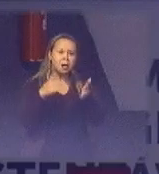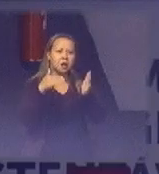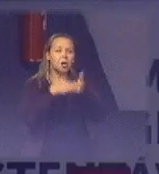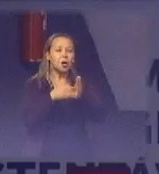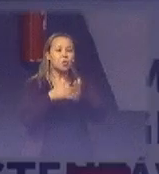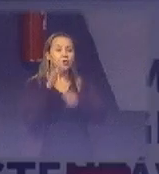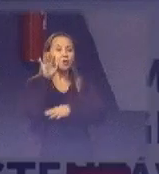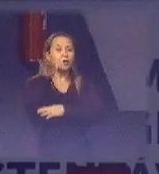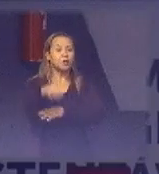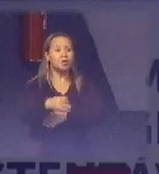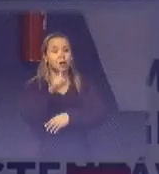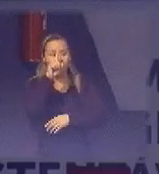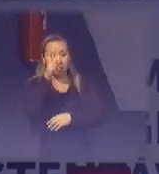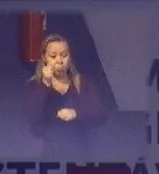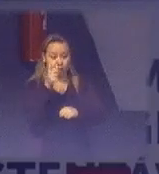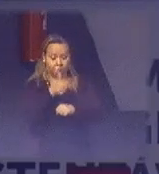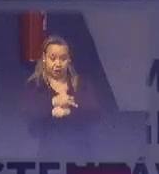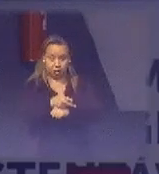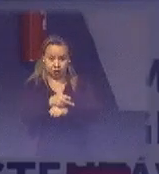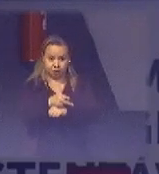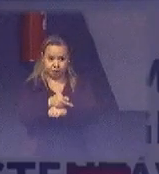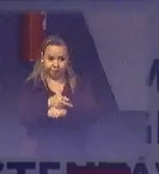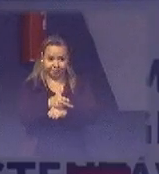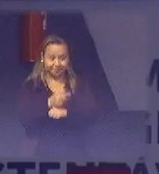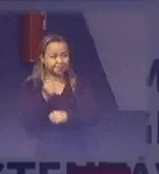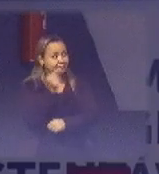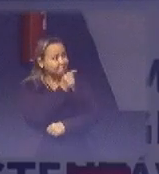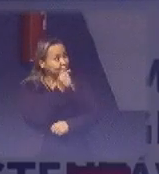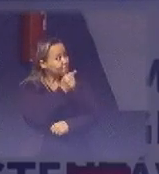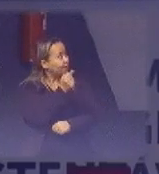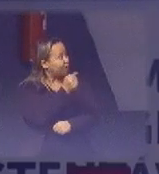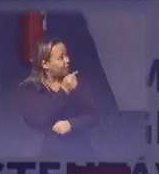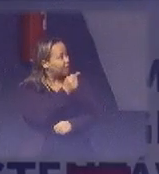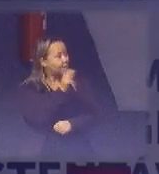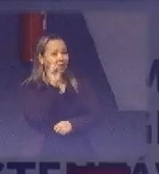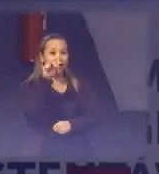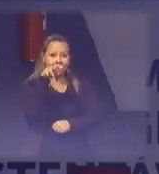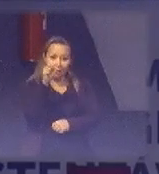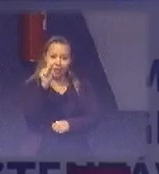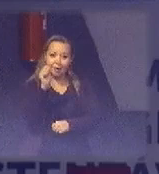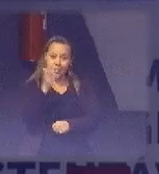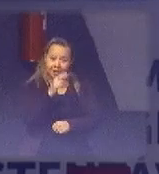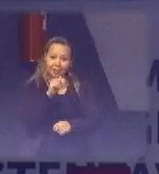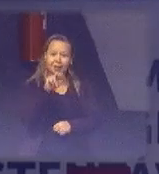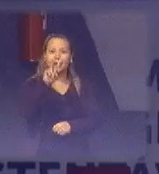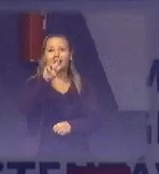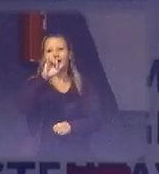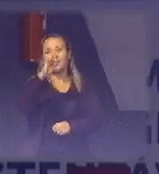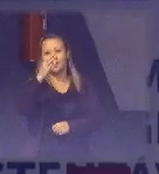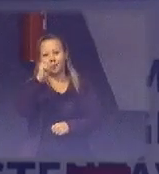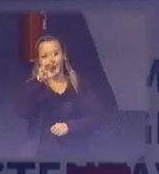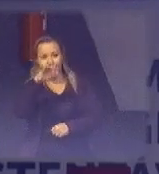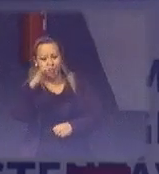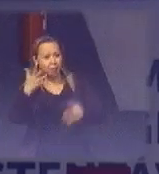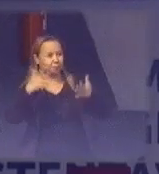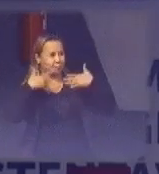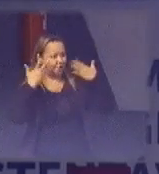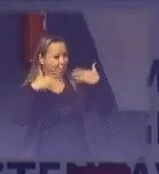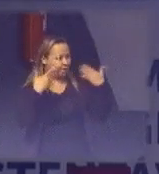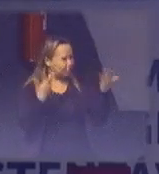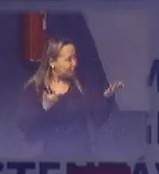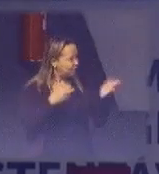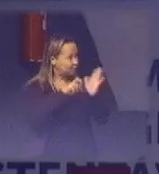tarde, ele me mandou esse vídeo dela usufruindo da cadeira. Você vê a